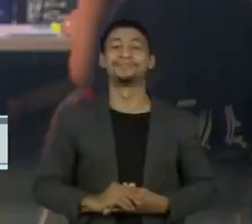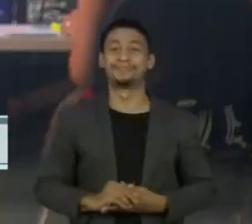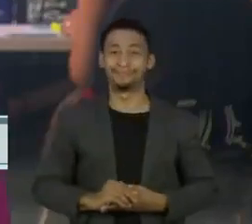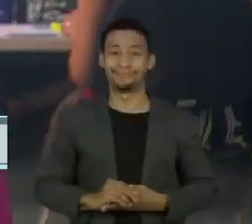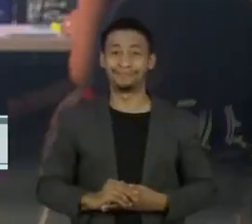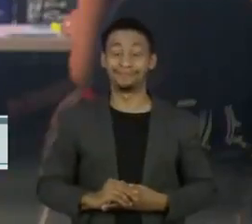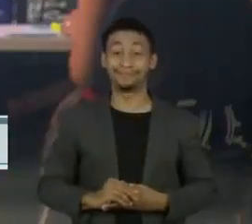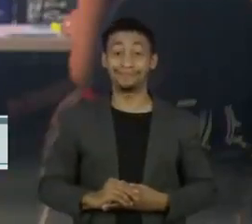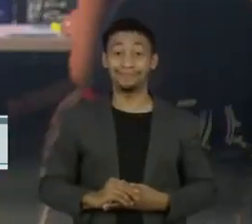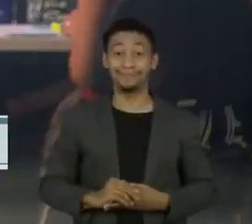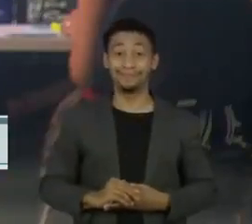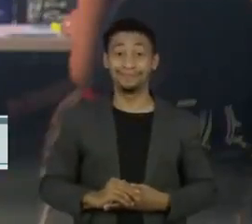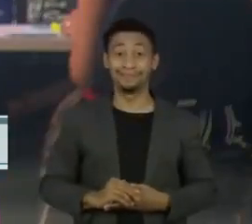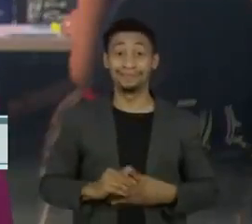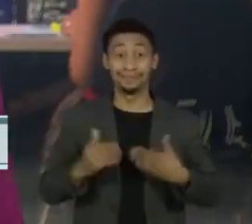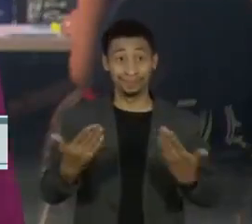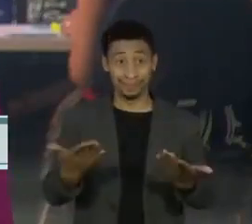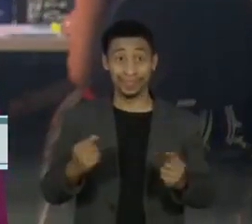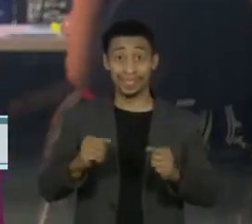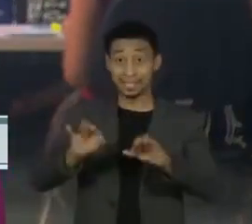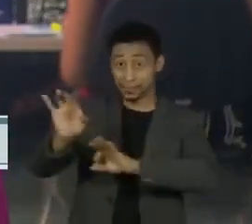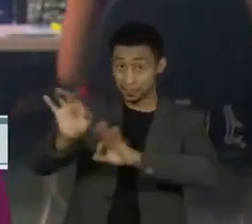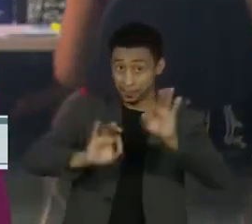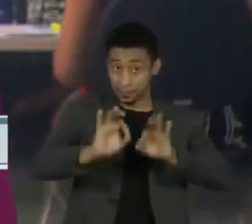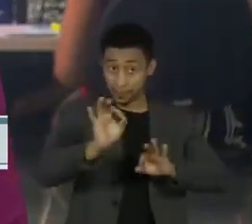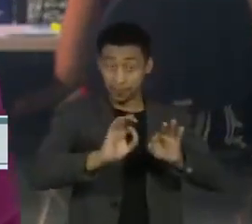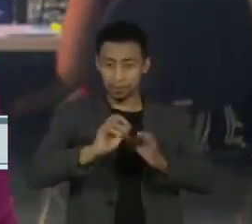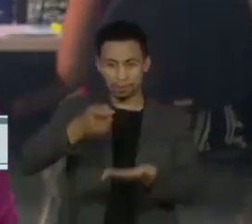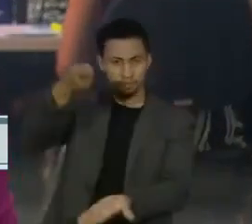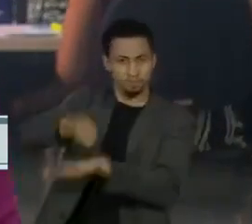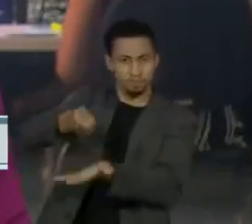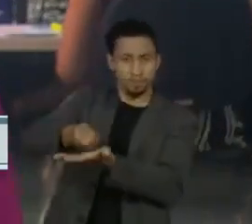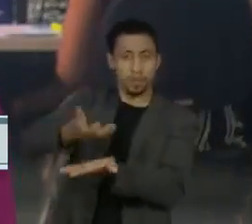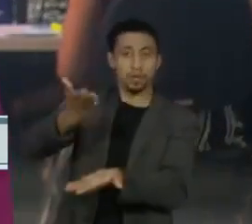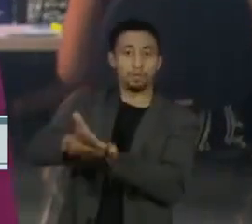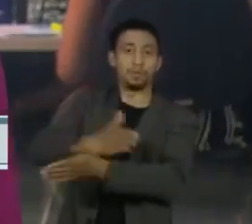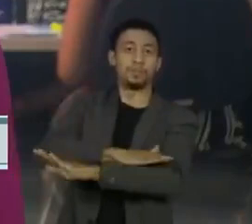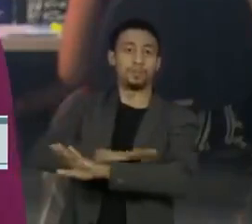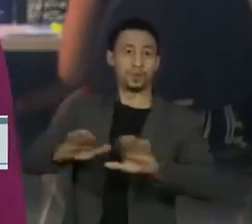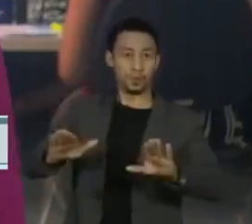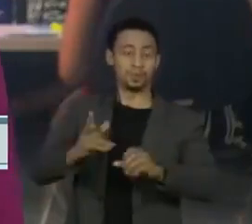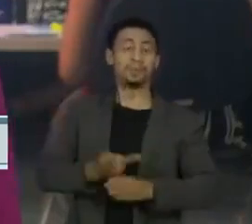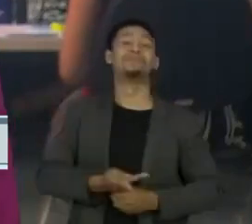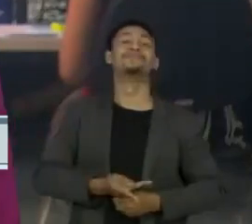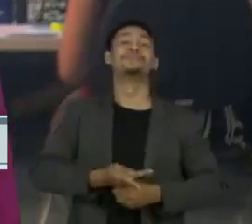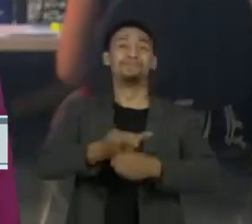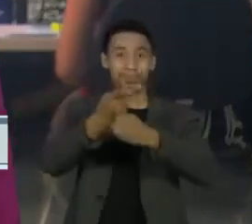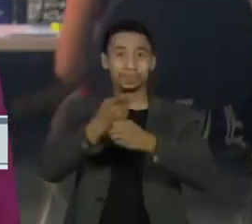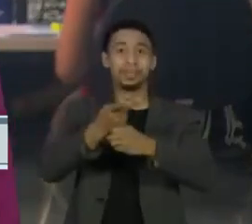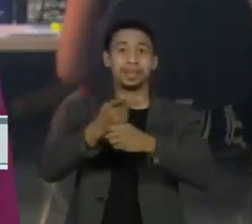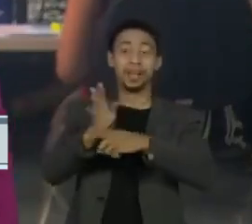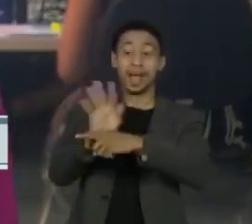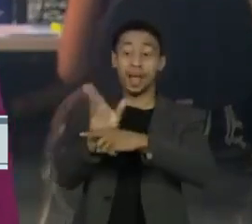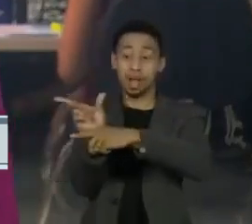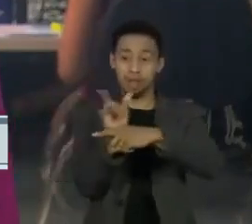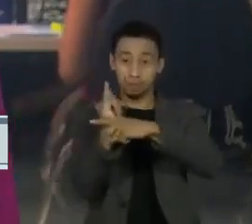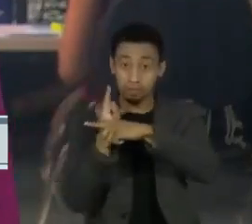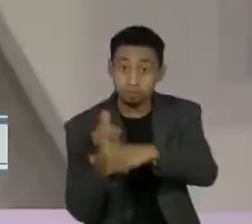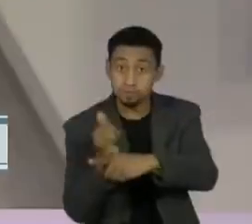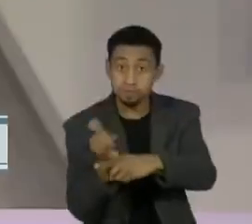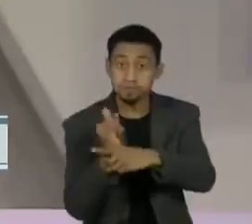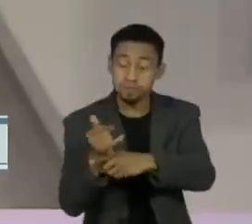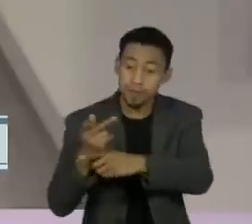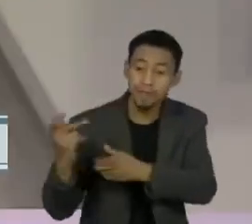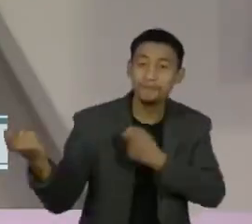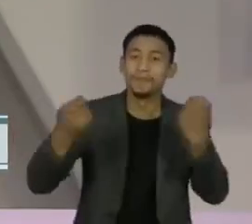O longa Libeleu, a baixa ditadura, foi o grande vencedor do Festival Internacional de Documentários, é tudo verdade.